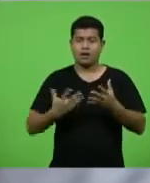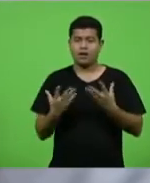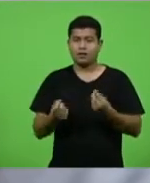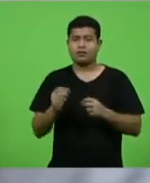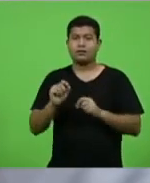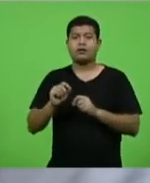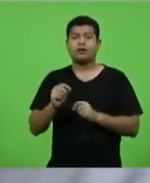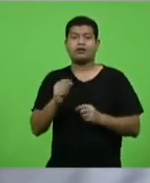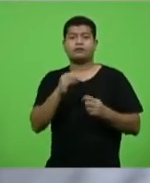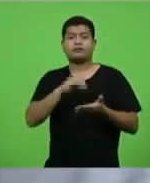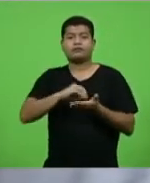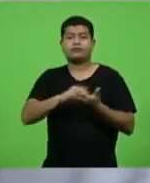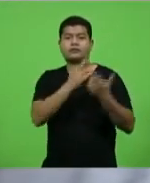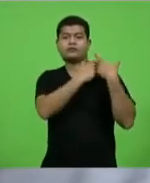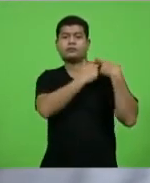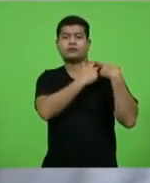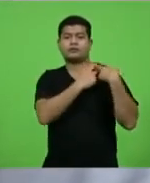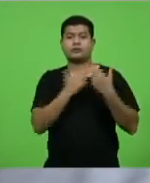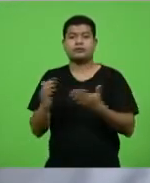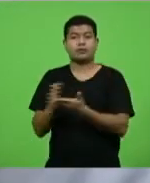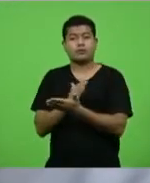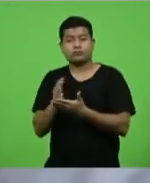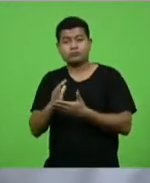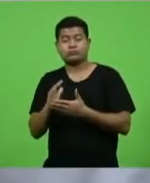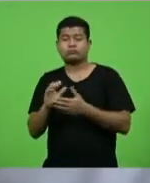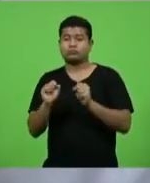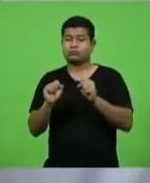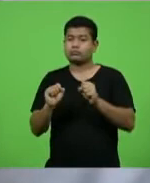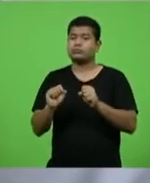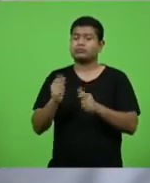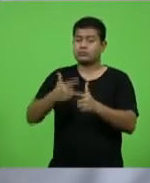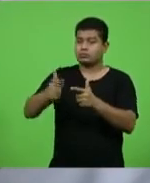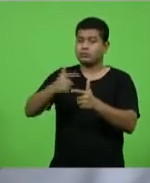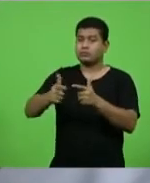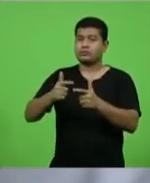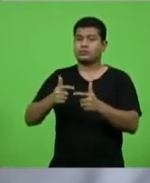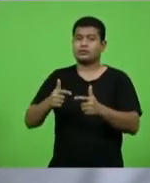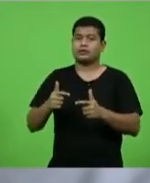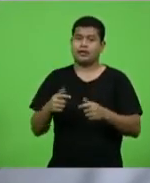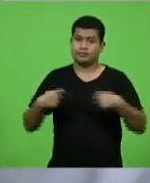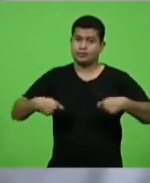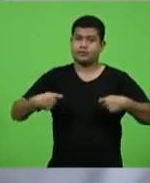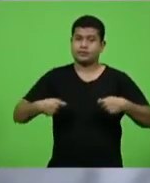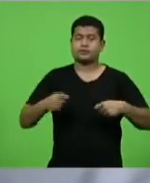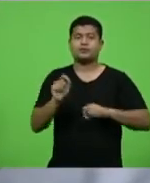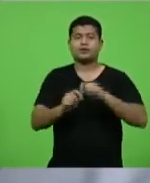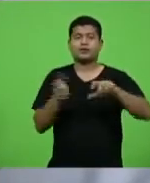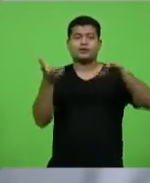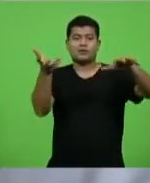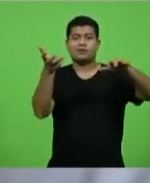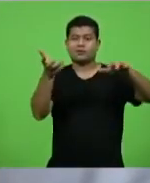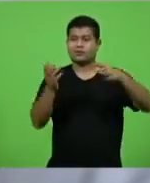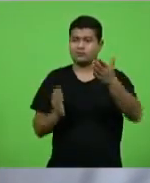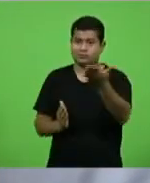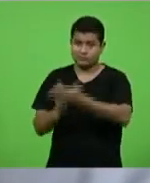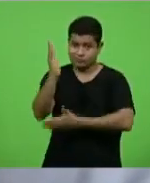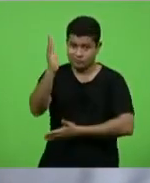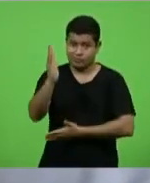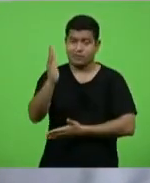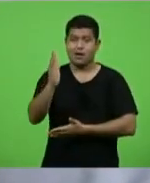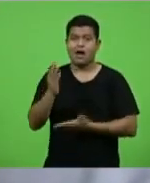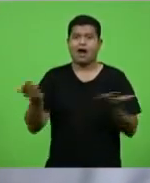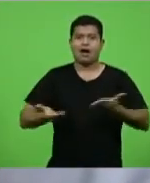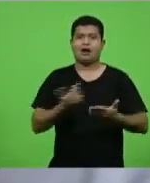aconteceu? Teve que ter aprovação do Congresso. Então, o Congresso agora aprovou essa medida e agora, sim, o governo federal